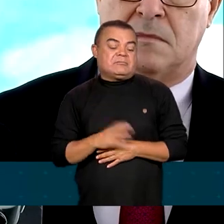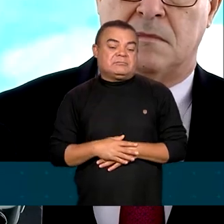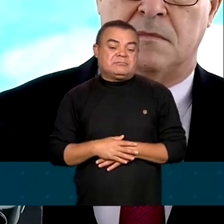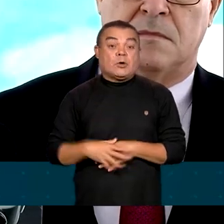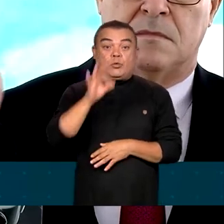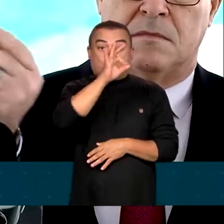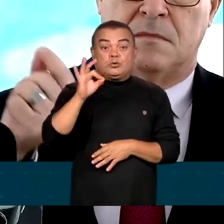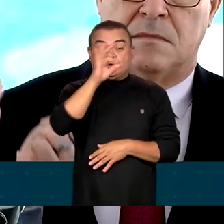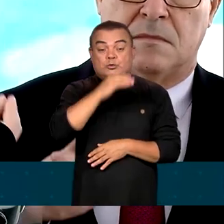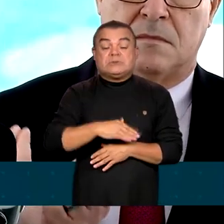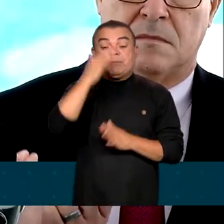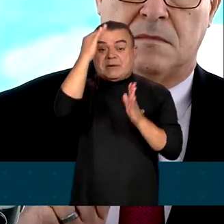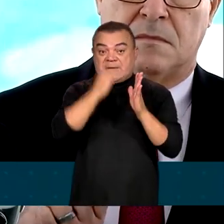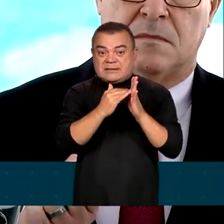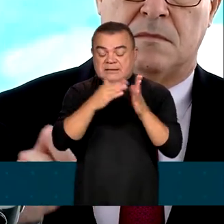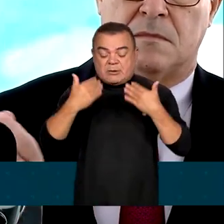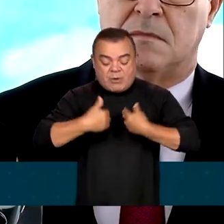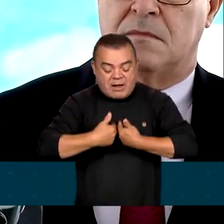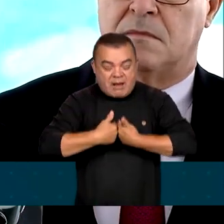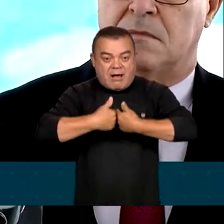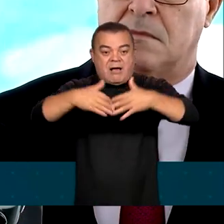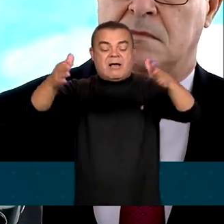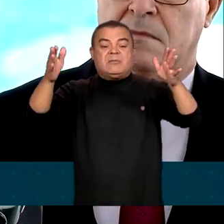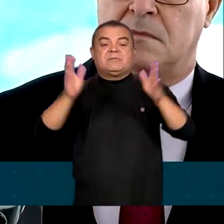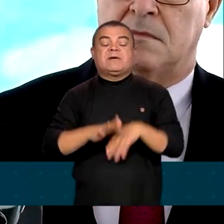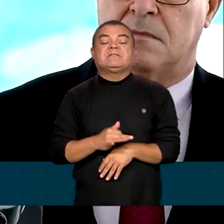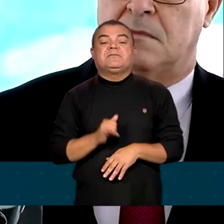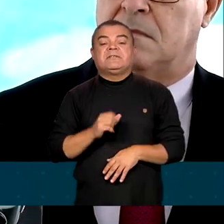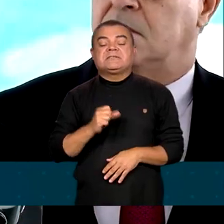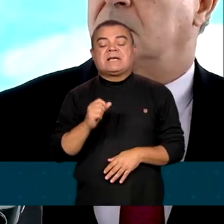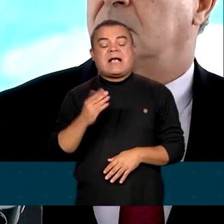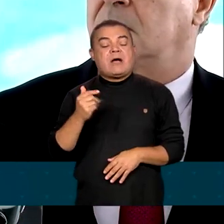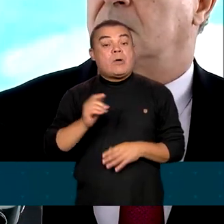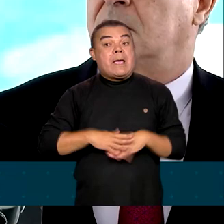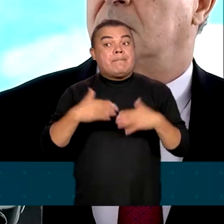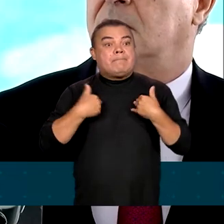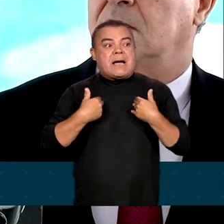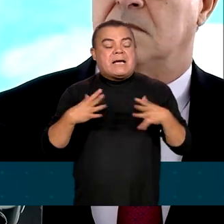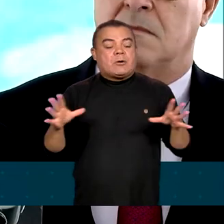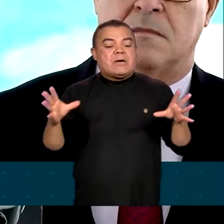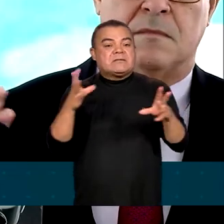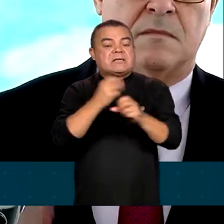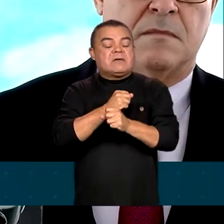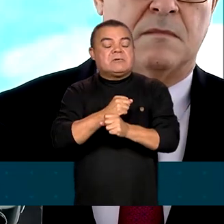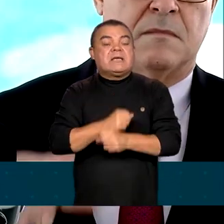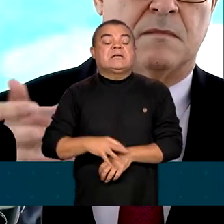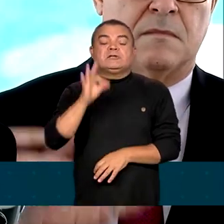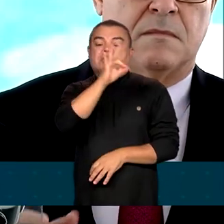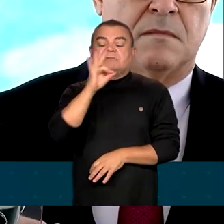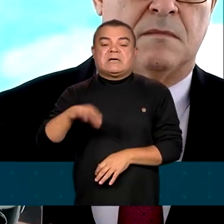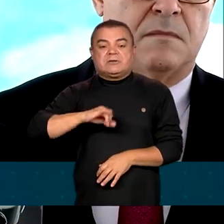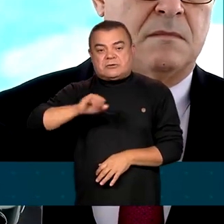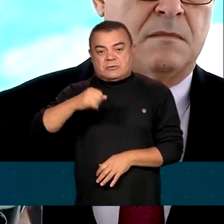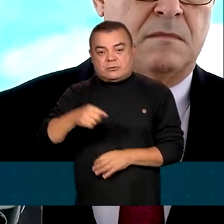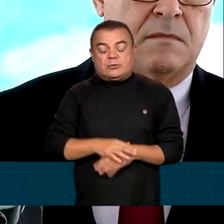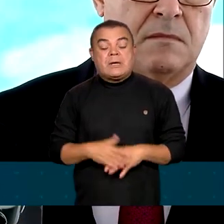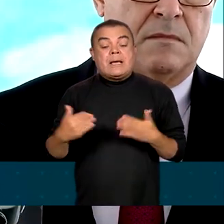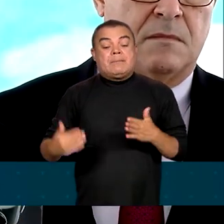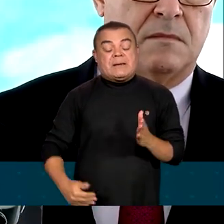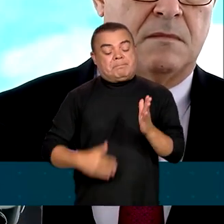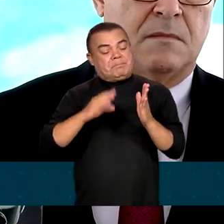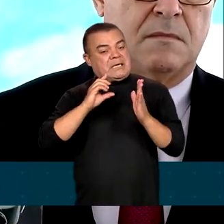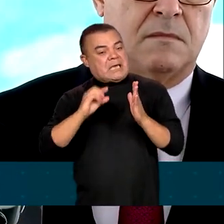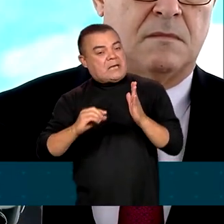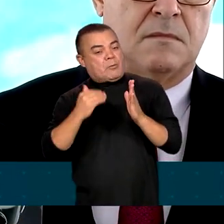vai abrir espaço fiscal para que a equalização de taxas de juros para pequenos e médios produtores, e como o